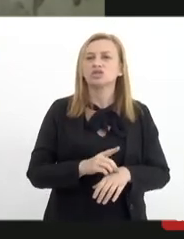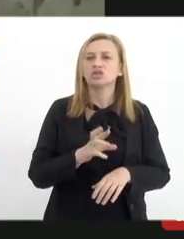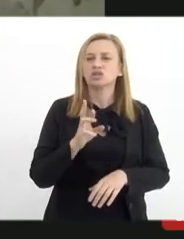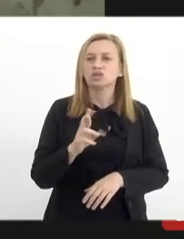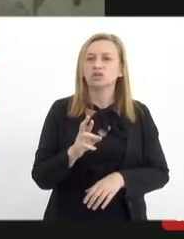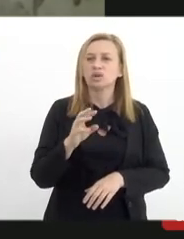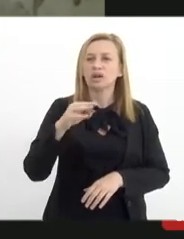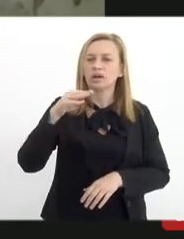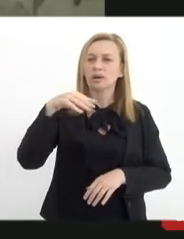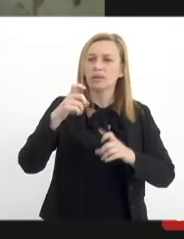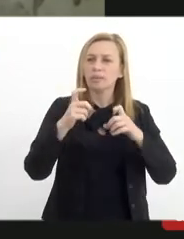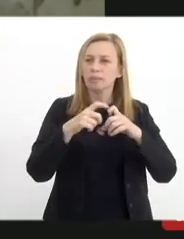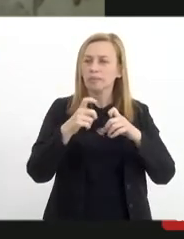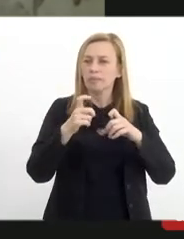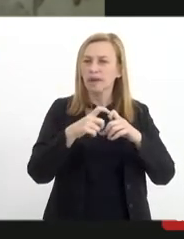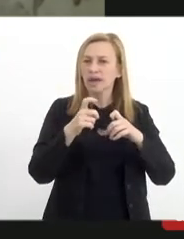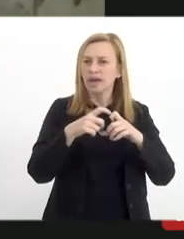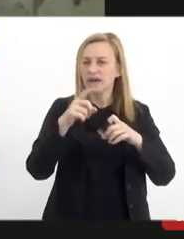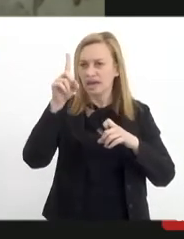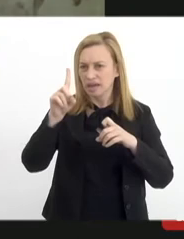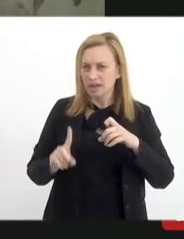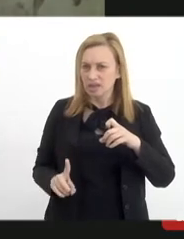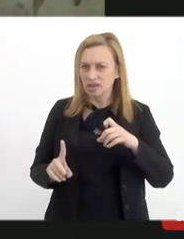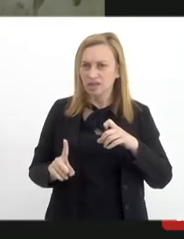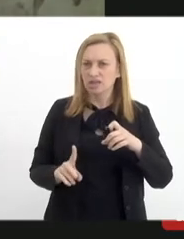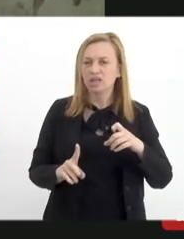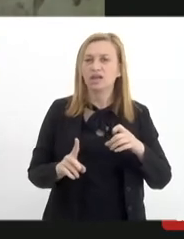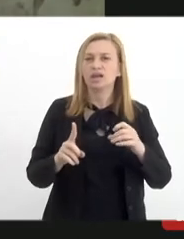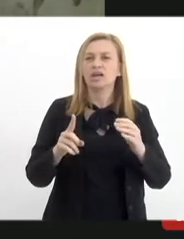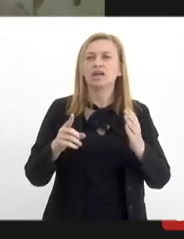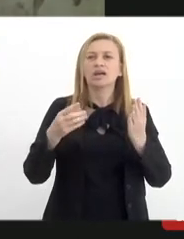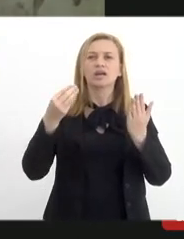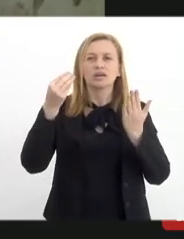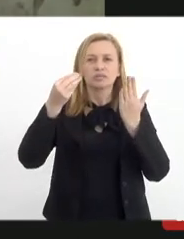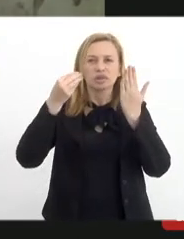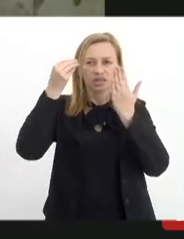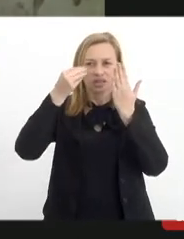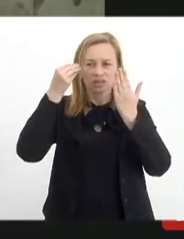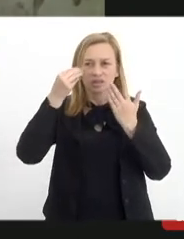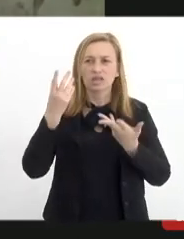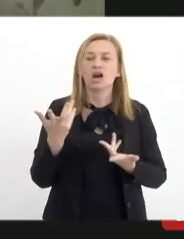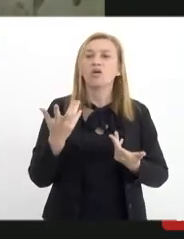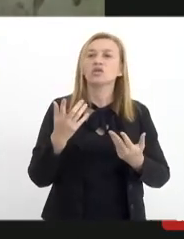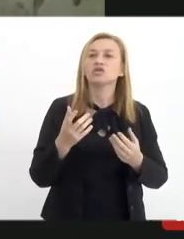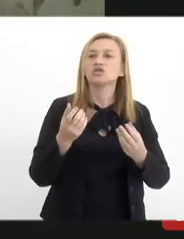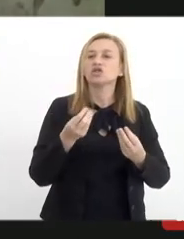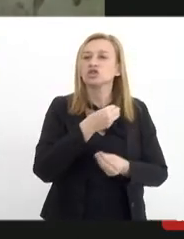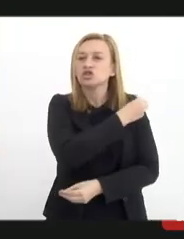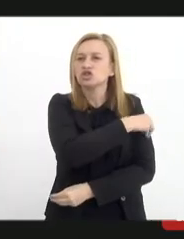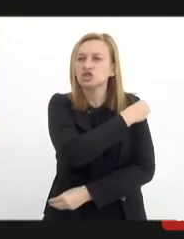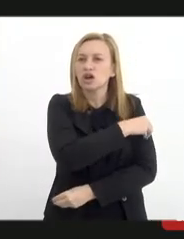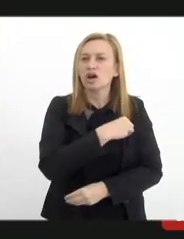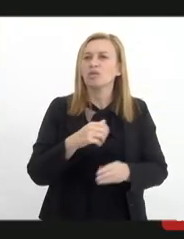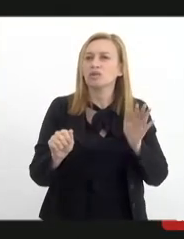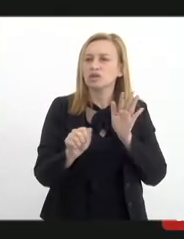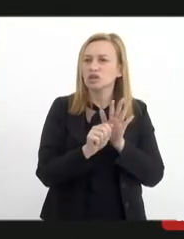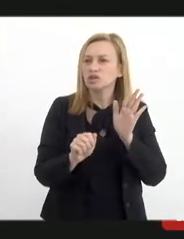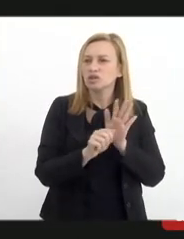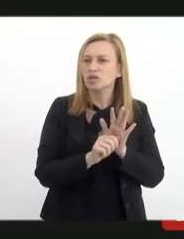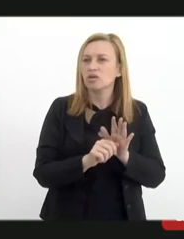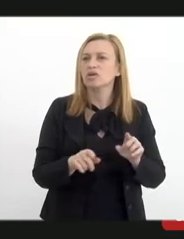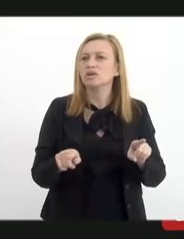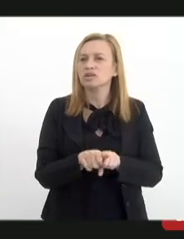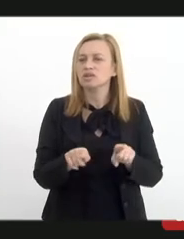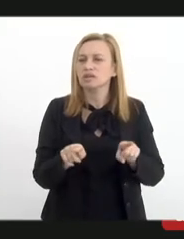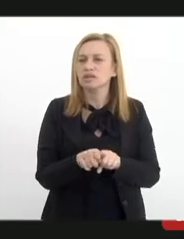CAPS-AD, Centro de Atenção Pico Social de Alco e Drogas, marinheiro João Cândido, no município